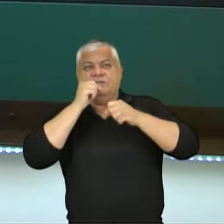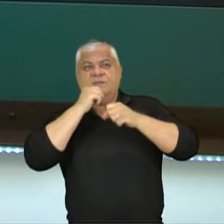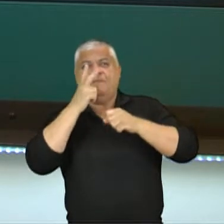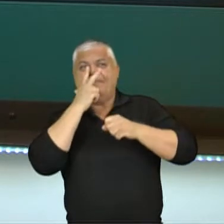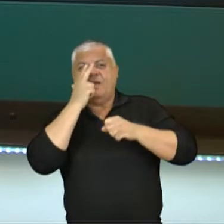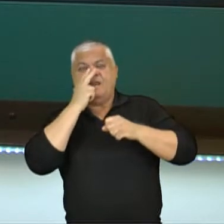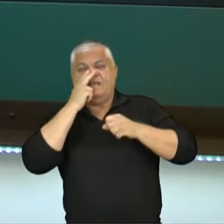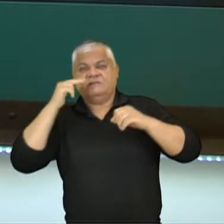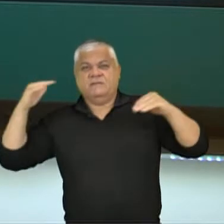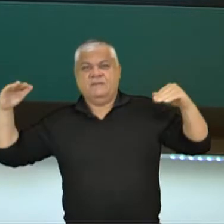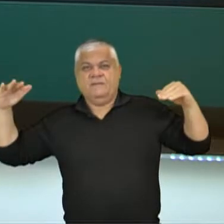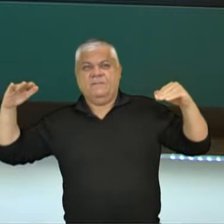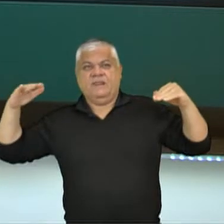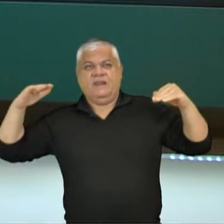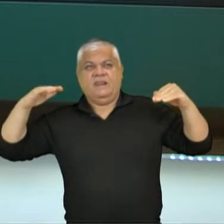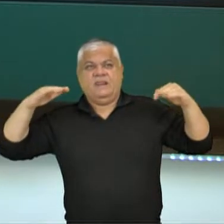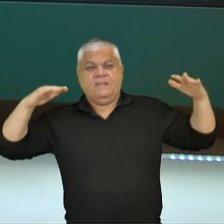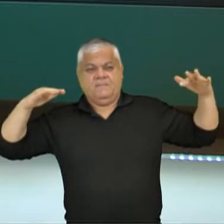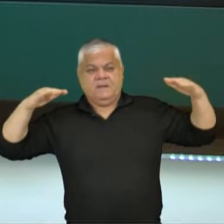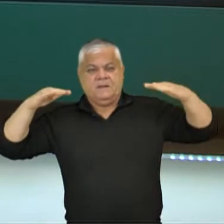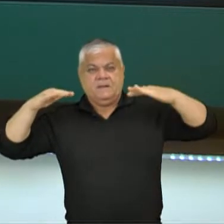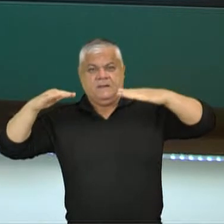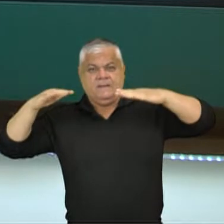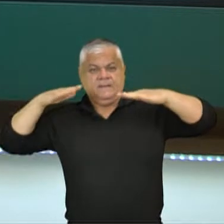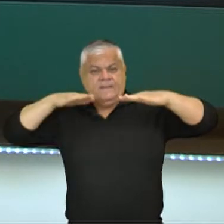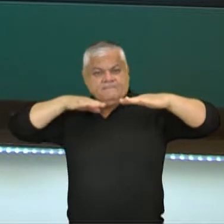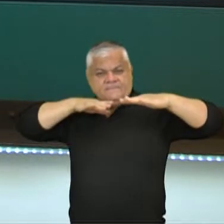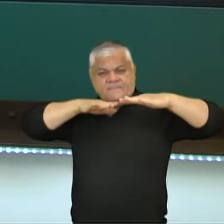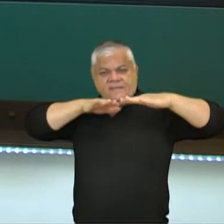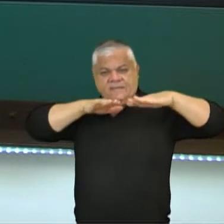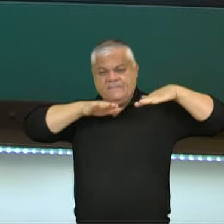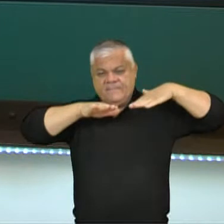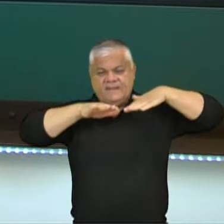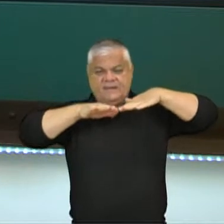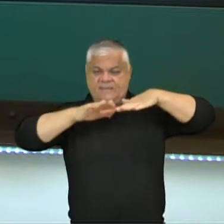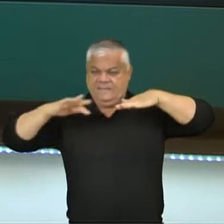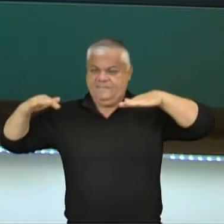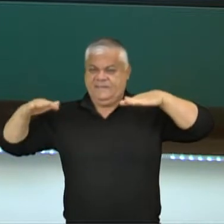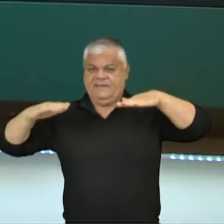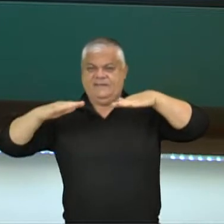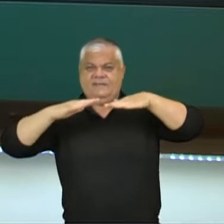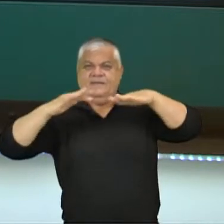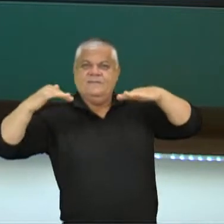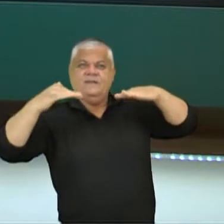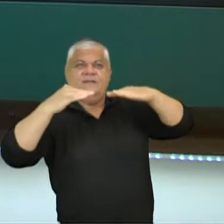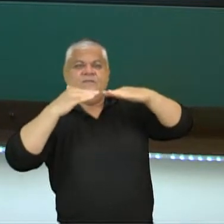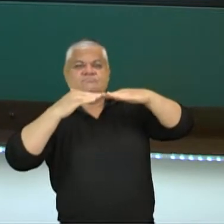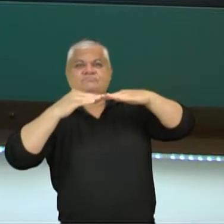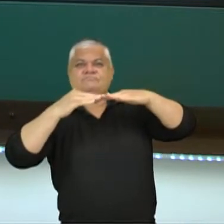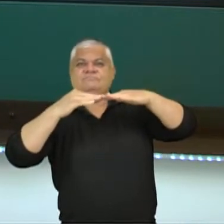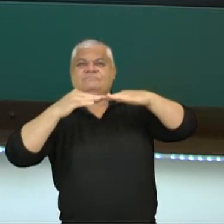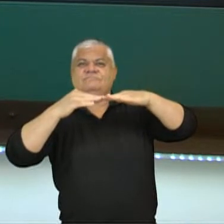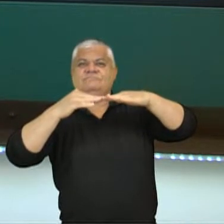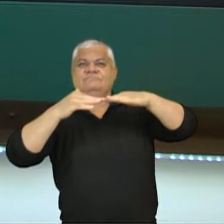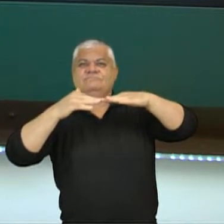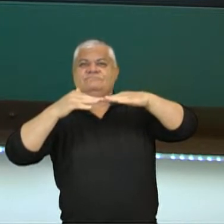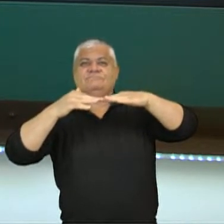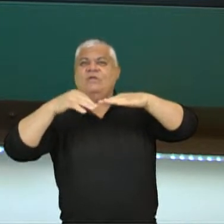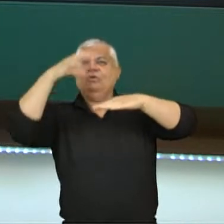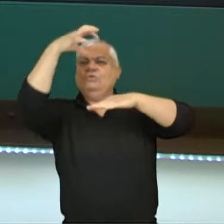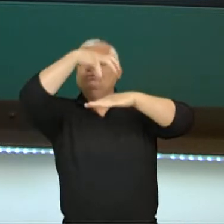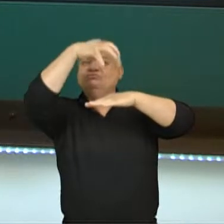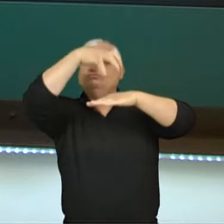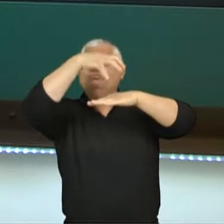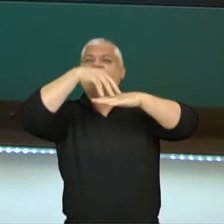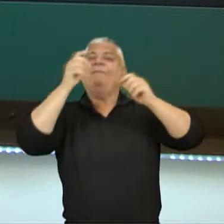uma tira se estica aqui, outra tira se estica aqui, outra tira aqui do lado e outra aqui do lado, outra do lado. Quando você vê, você tem um estádio coberto que nem o estádio